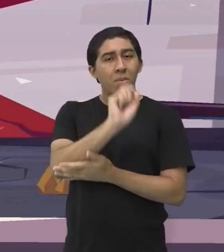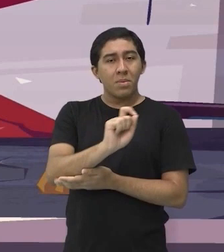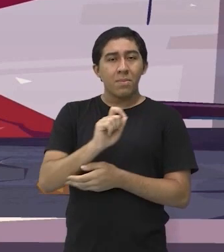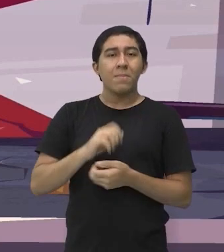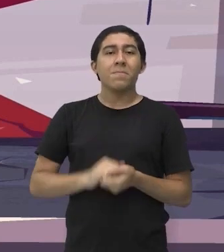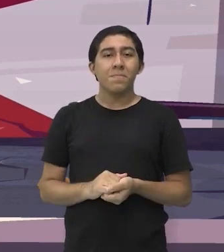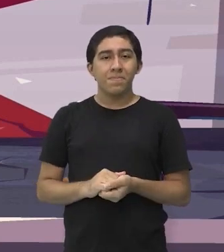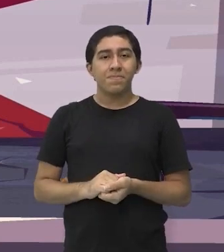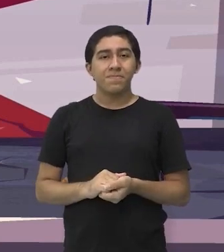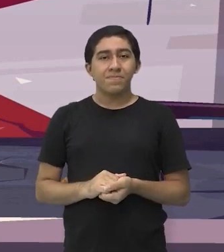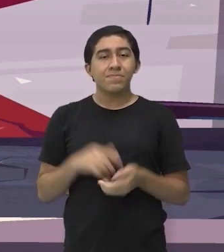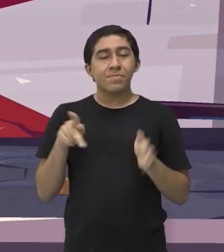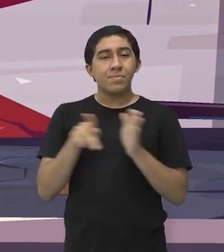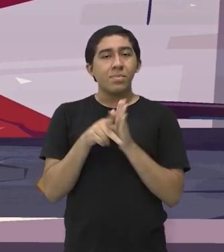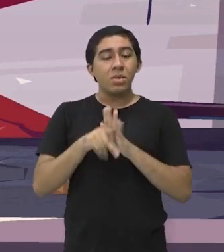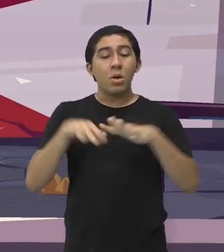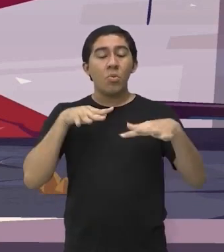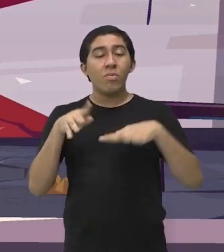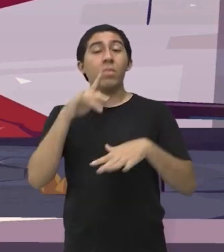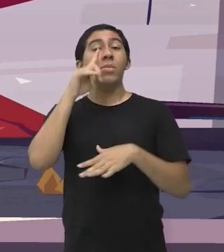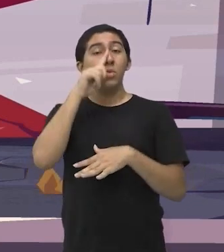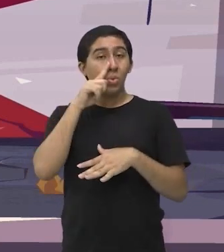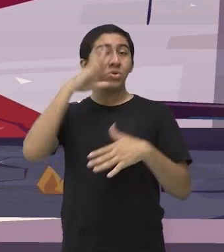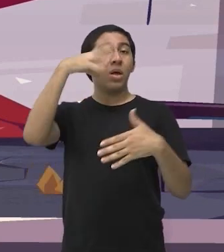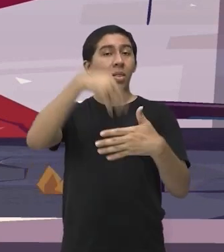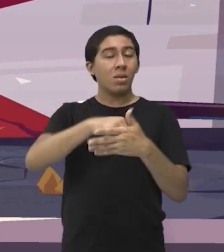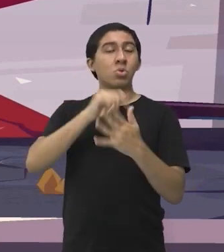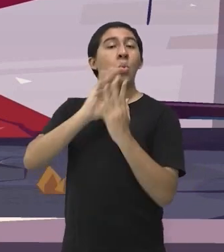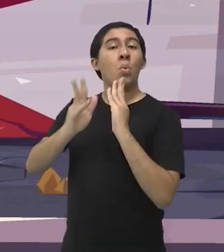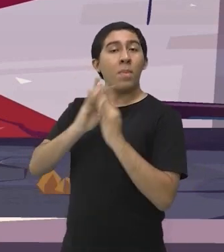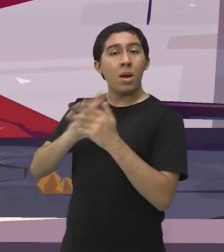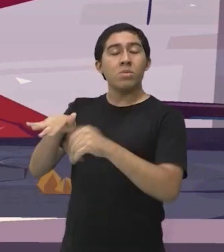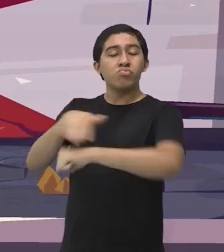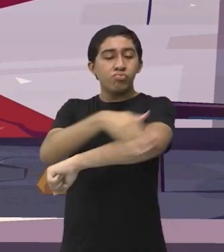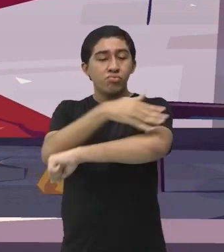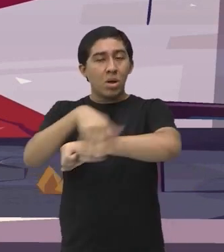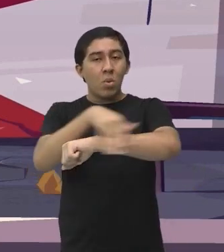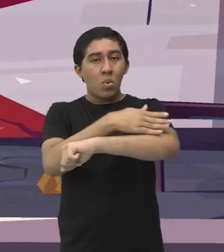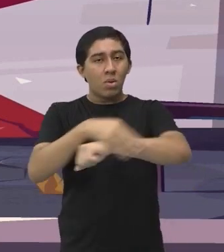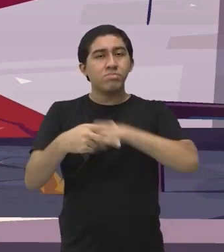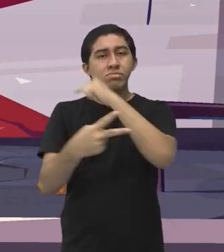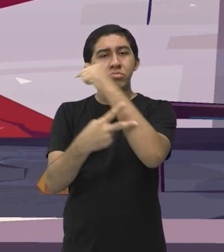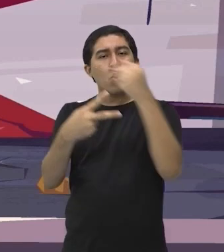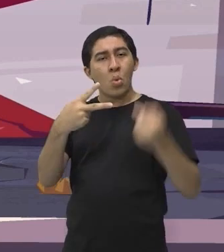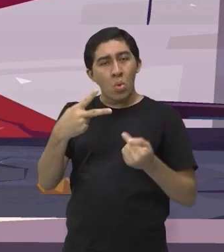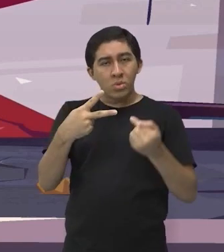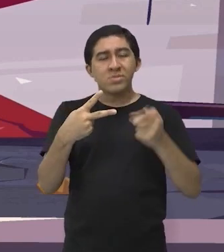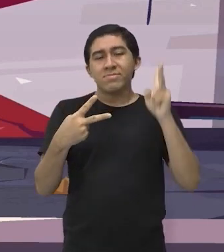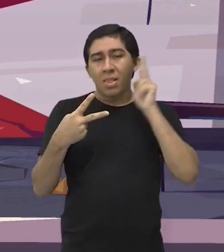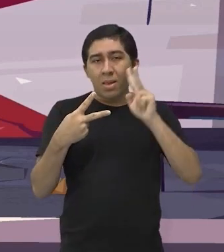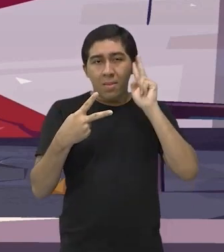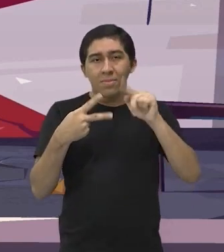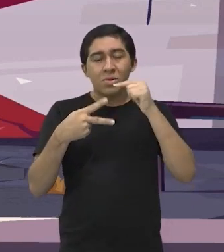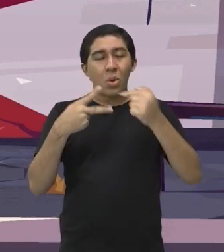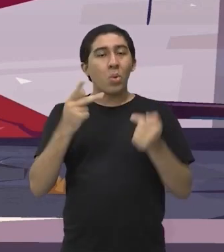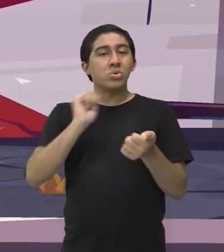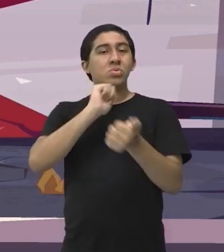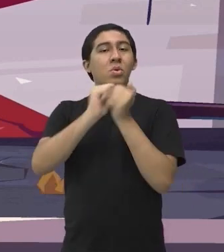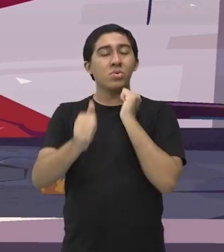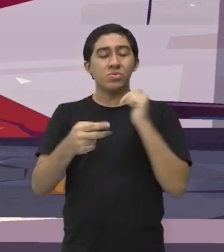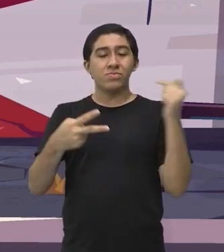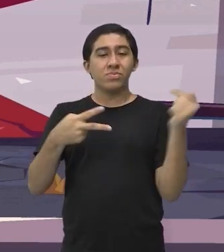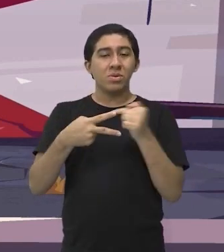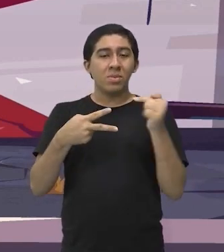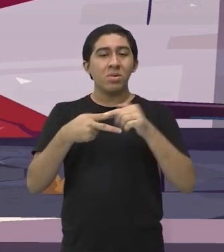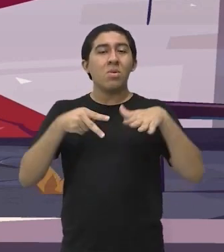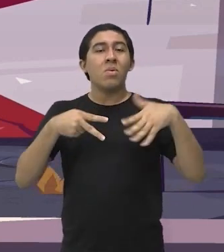os de aventura trabalhado em meio urbano, mais especificamente dois, nós tratamos aí sobre dois esportes, né? O